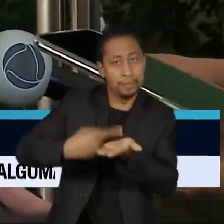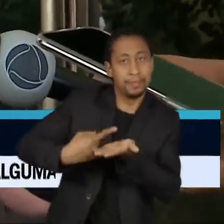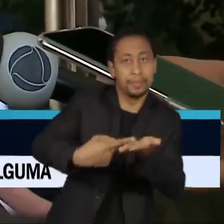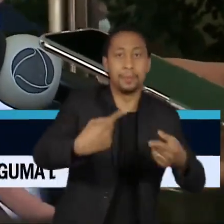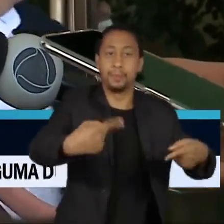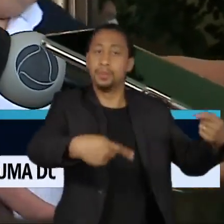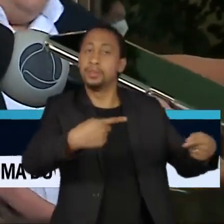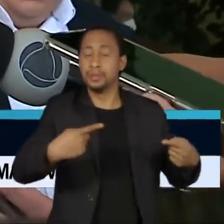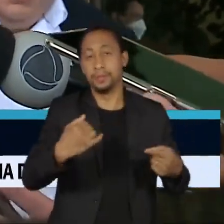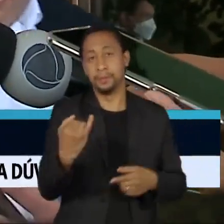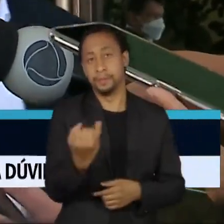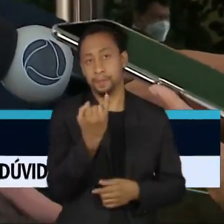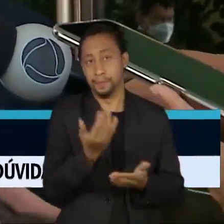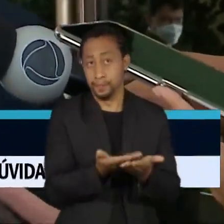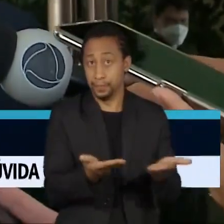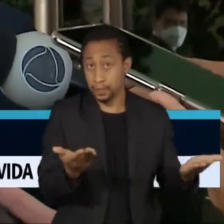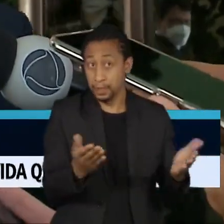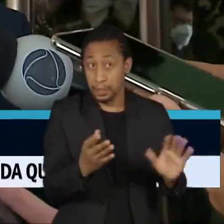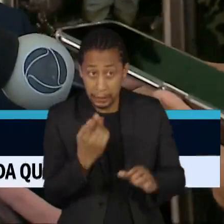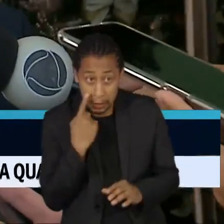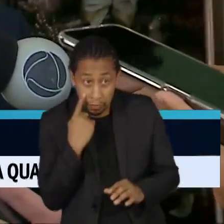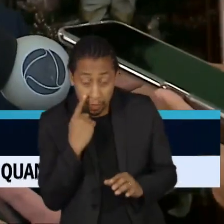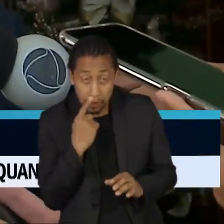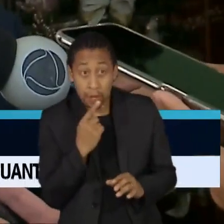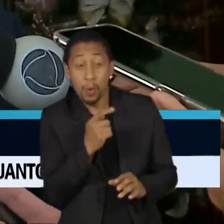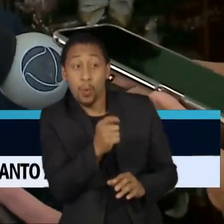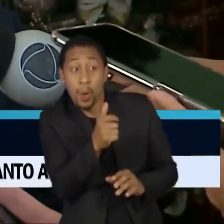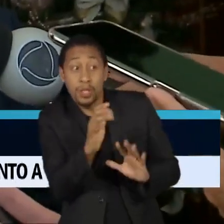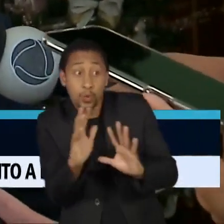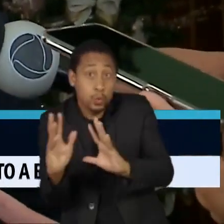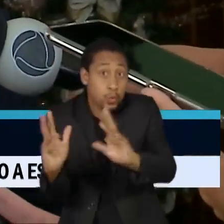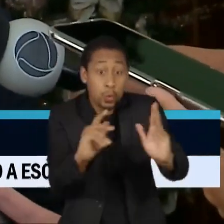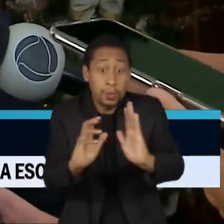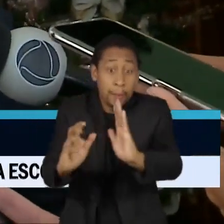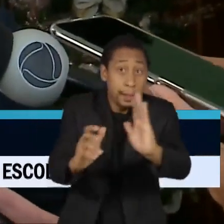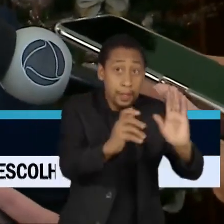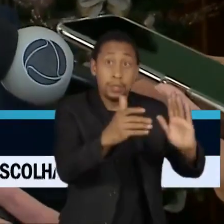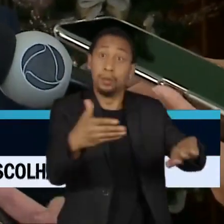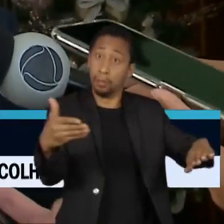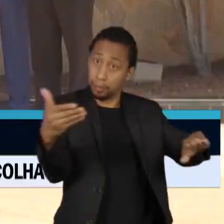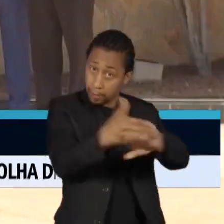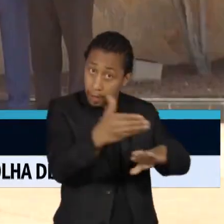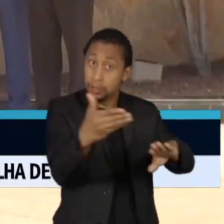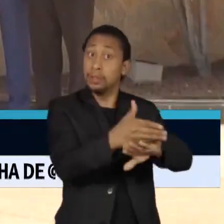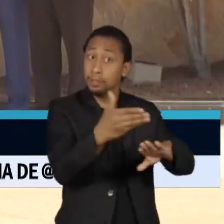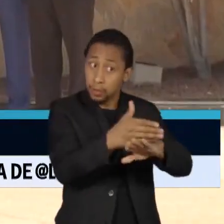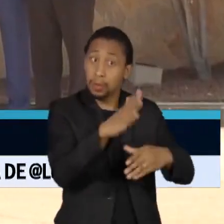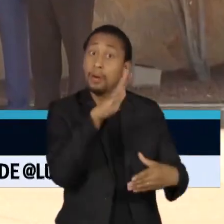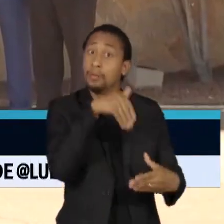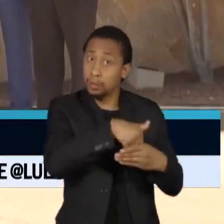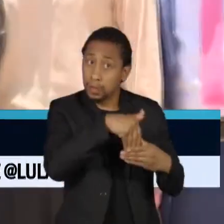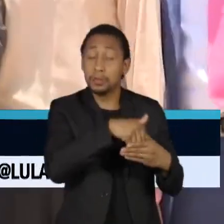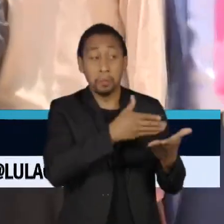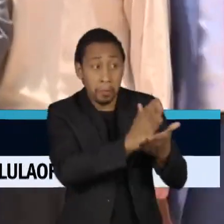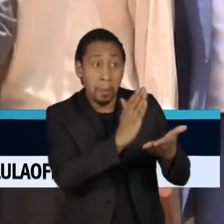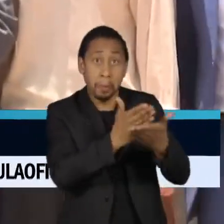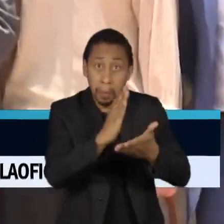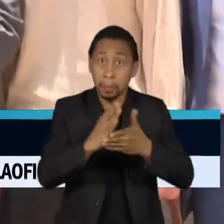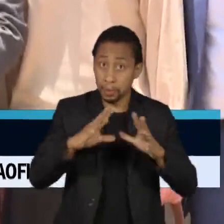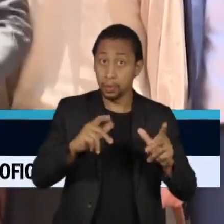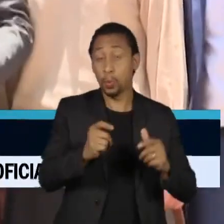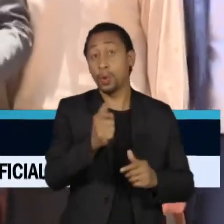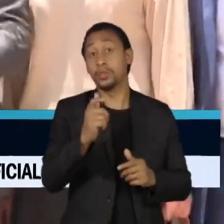Negociada com... você vê que quase todos os partidos participaram da aprovação. A negociação inicial